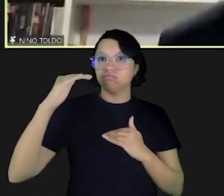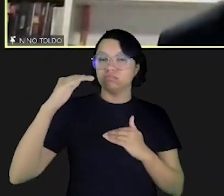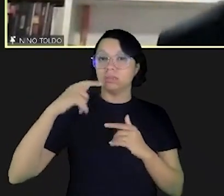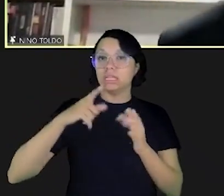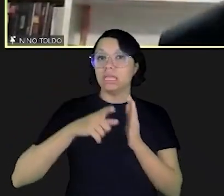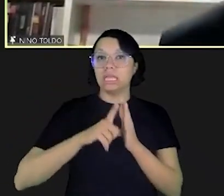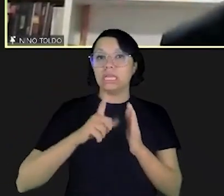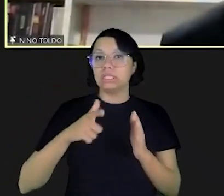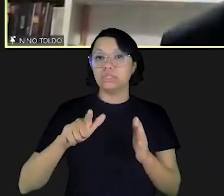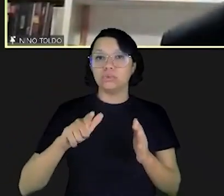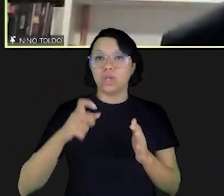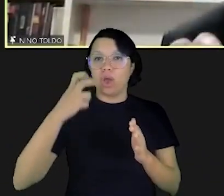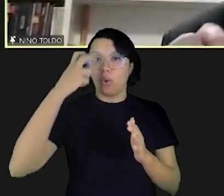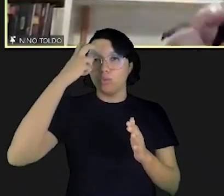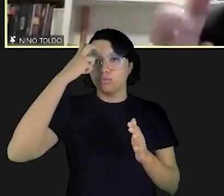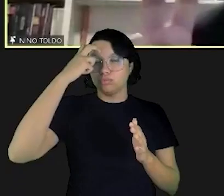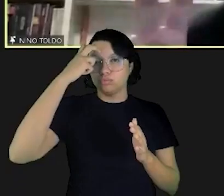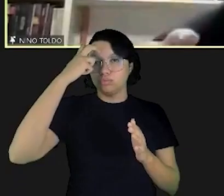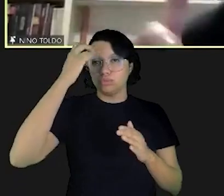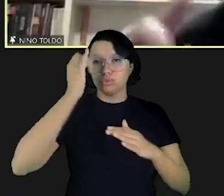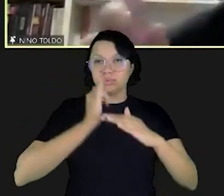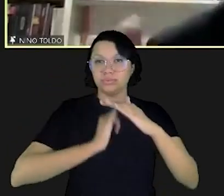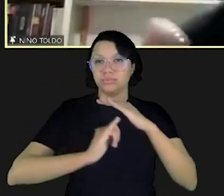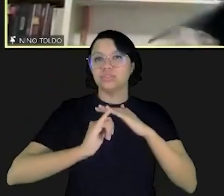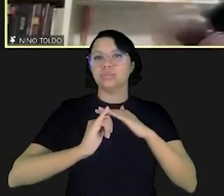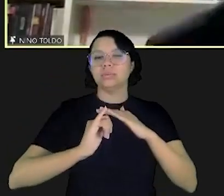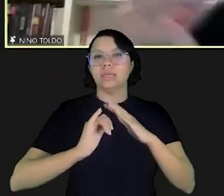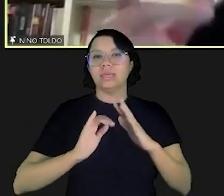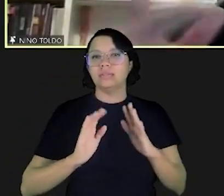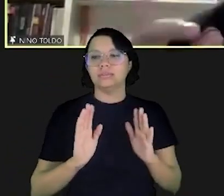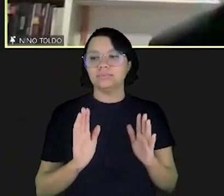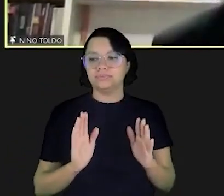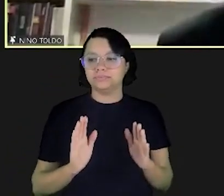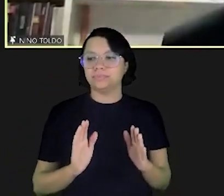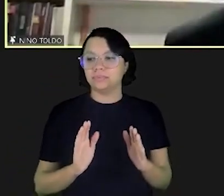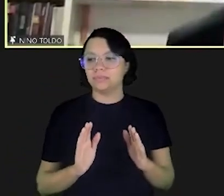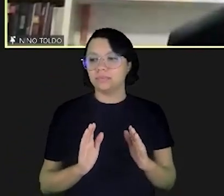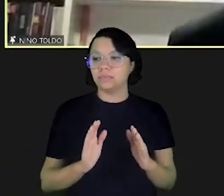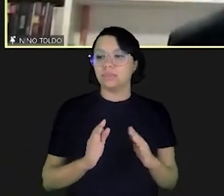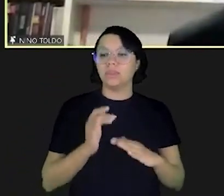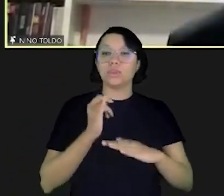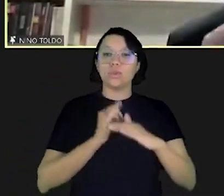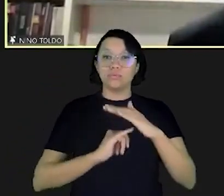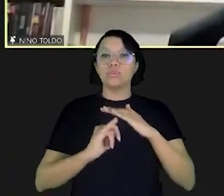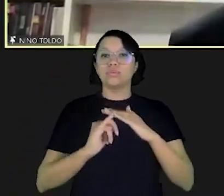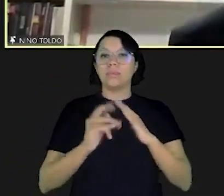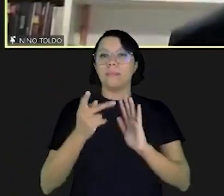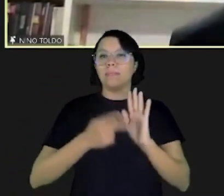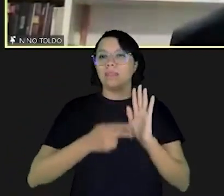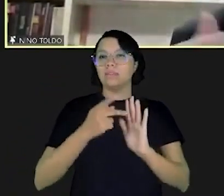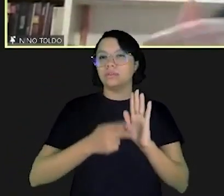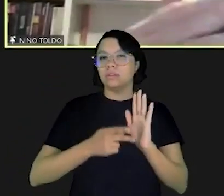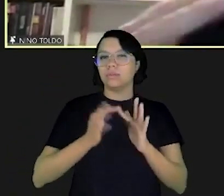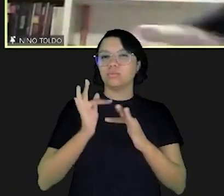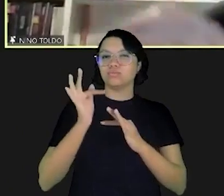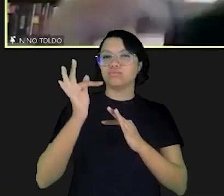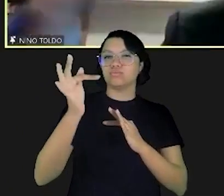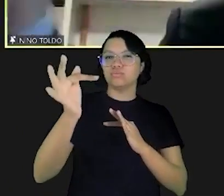cultura da poupança do investimento não vou usar a palavra poupança aquilo de